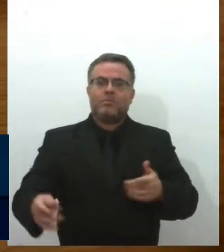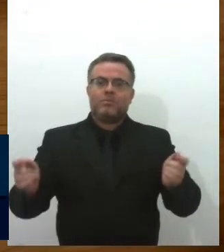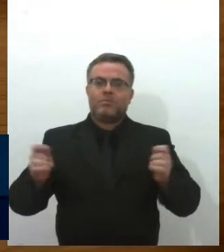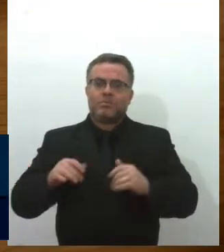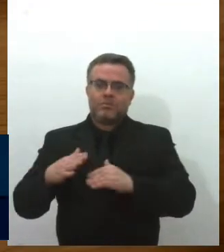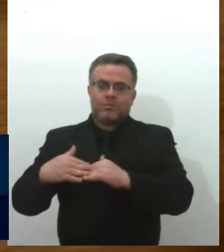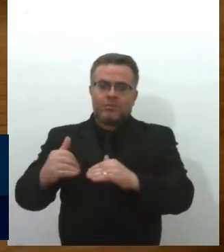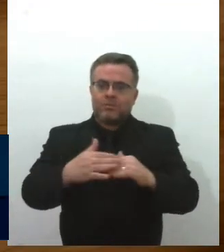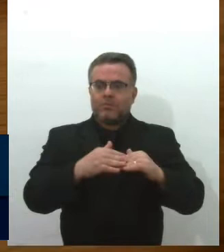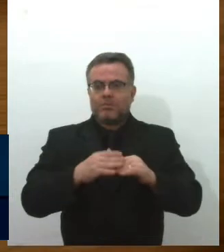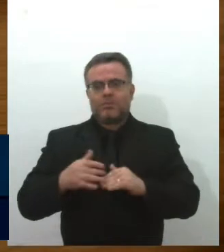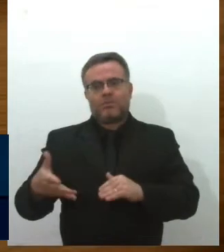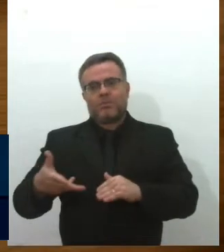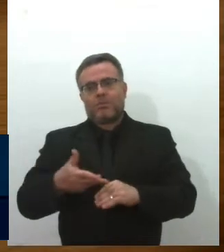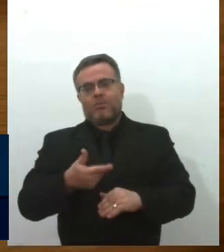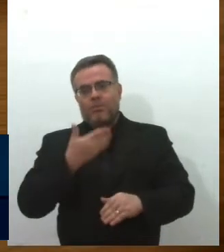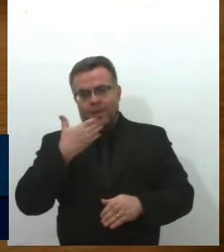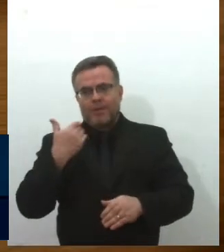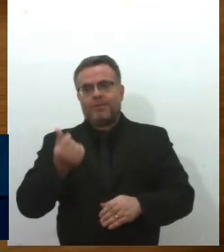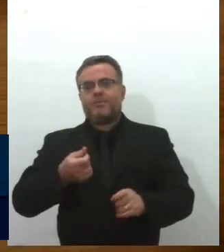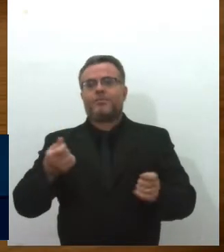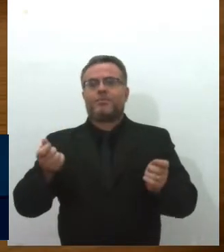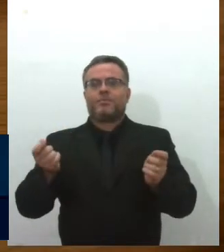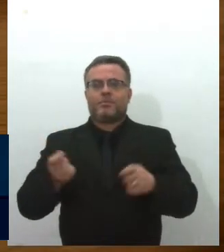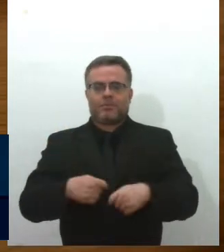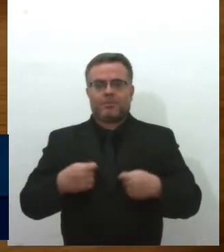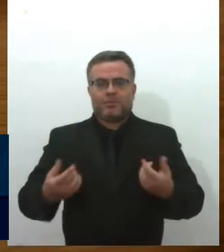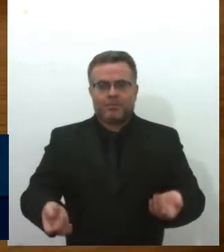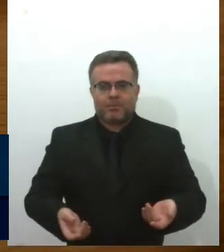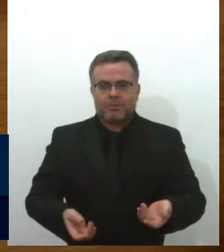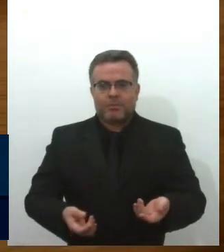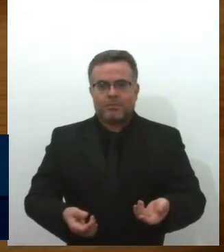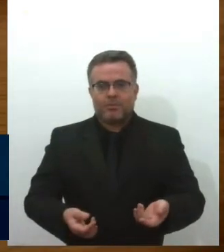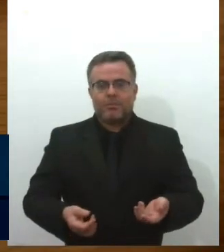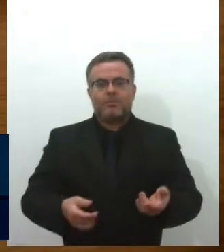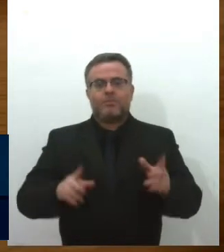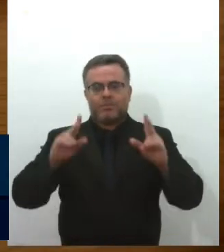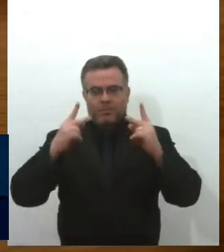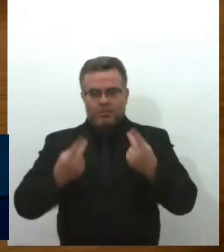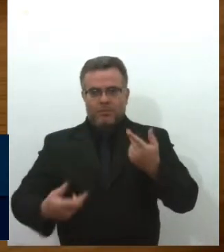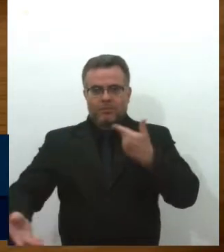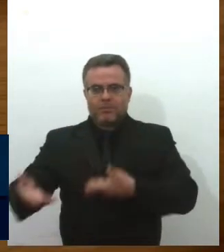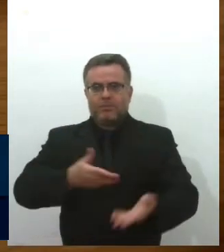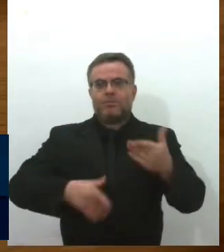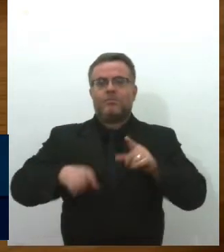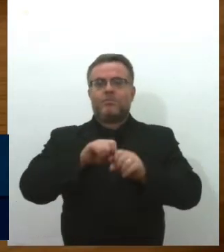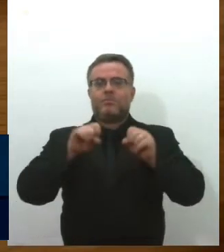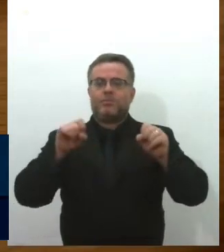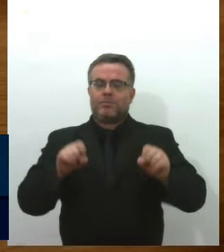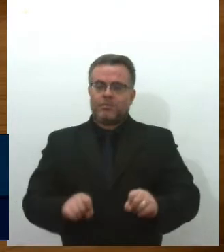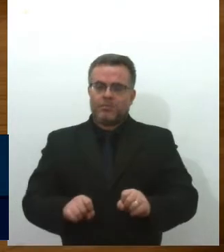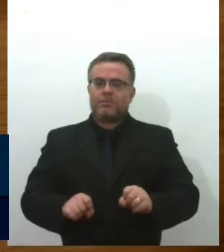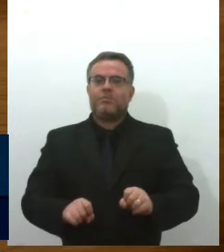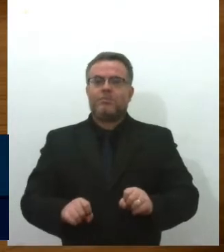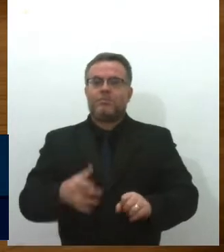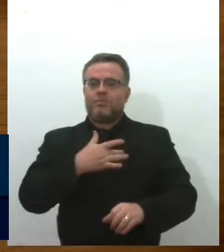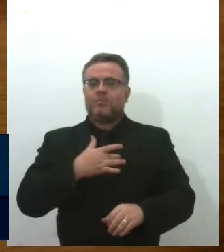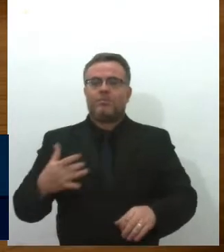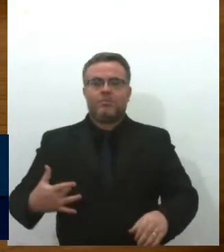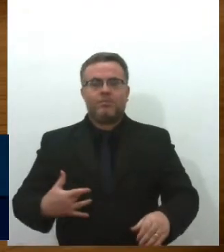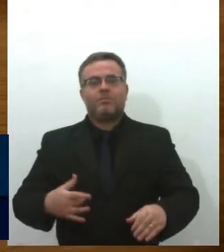os nossos pacientes, mais que especiais. Humanizar o nosso sistema de saúde, qualificar nossos